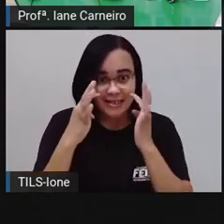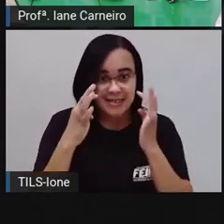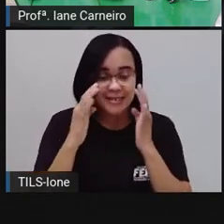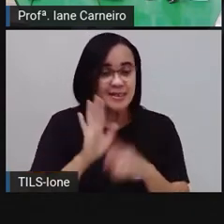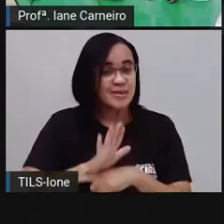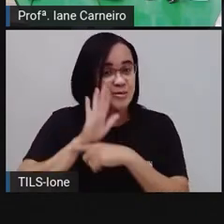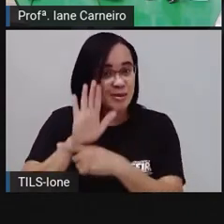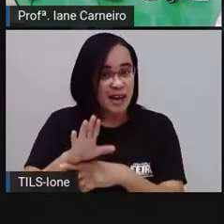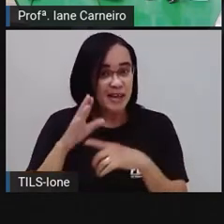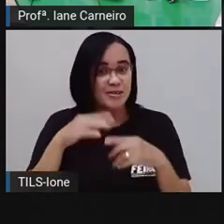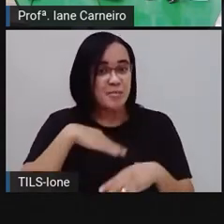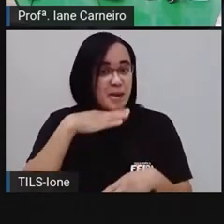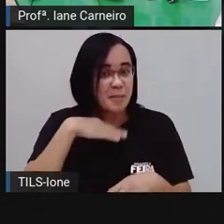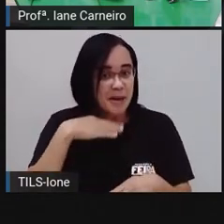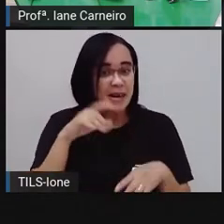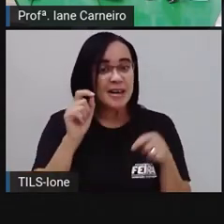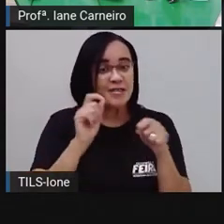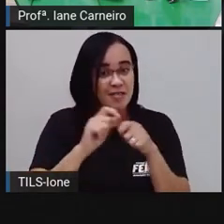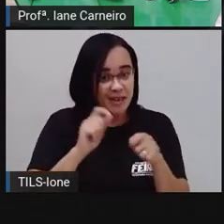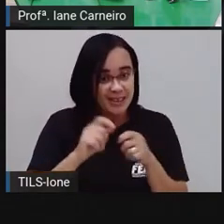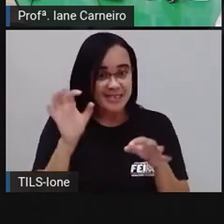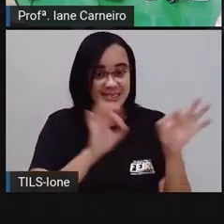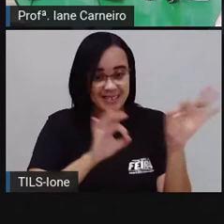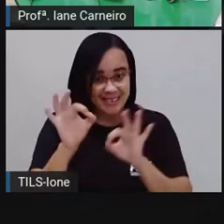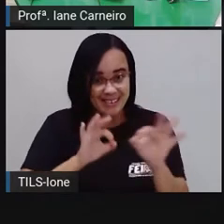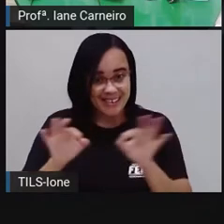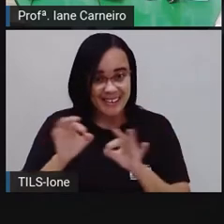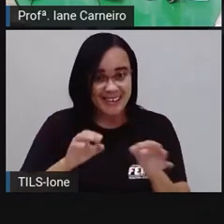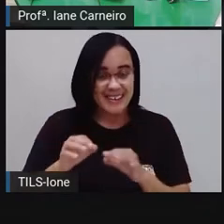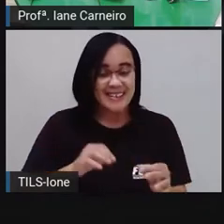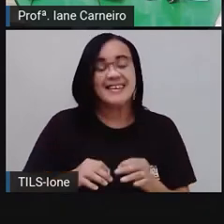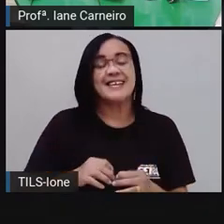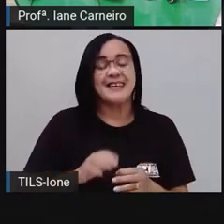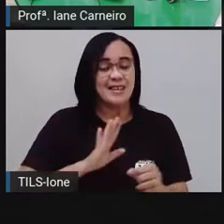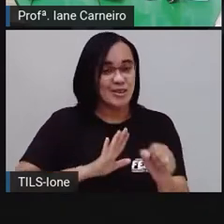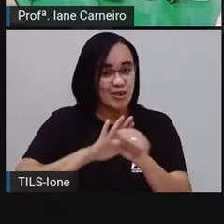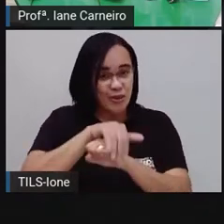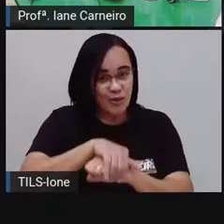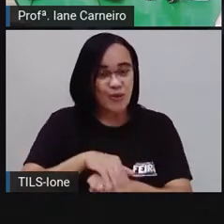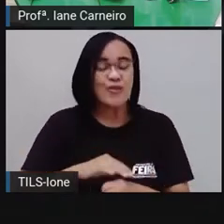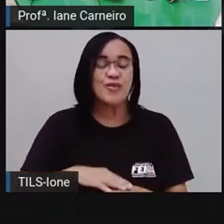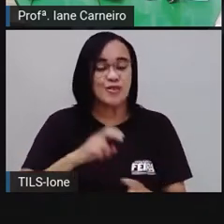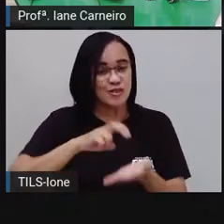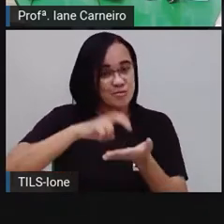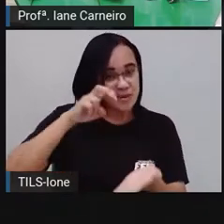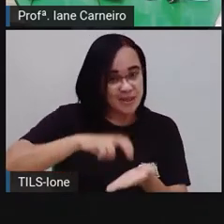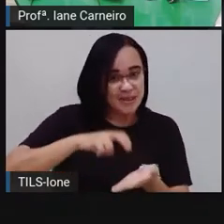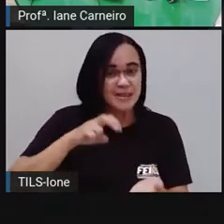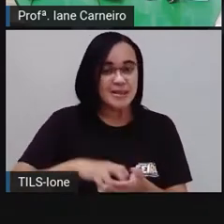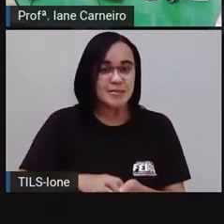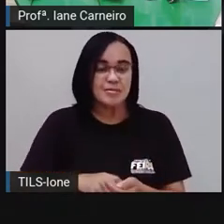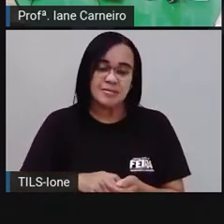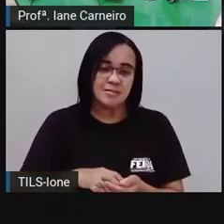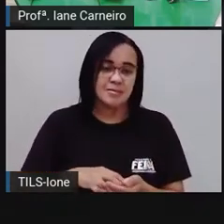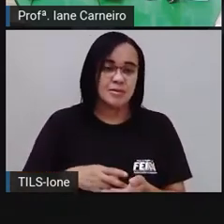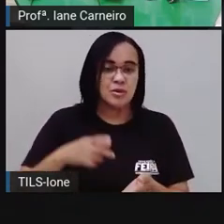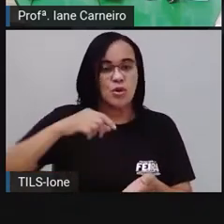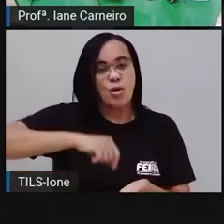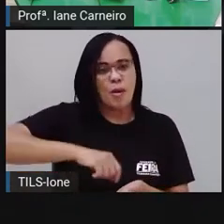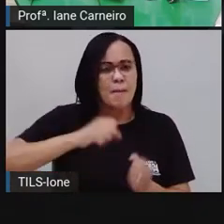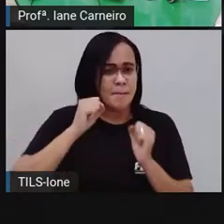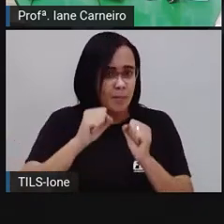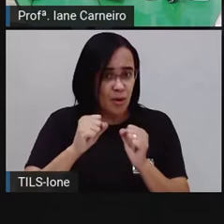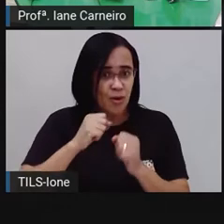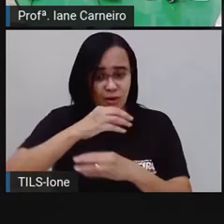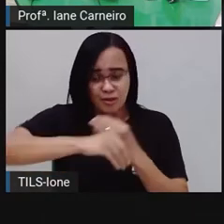cuscuz do café da manhã, do café da noite, né? Pra comer o cuscuz com a manteiguinha, o cuscuz puro, com ovo, com leite. Quem aí